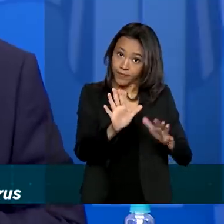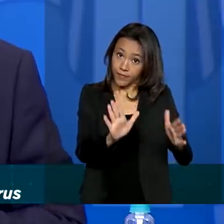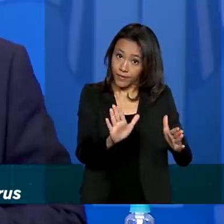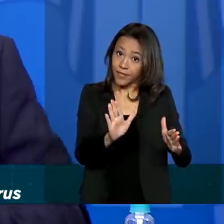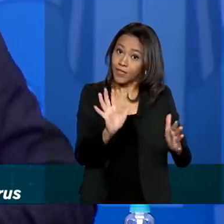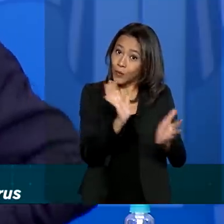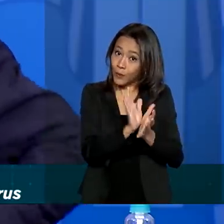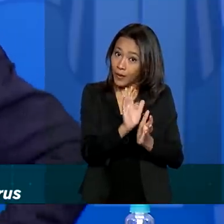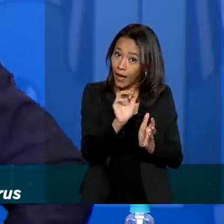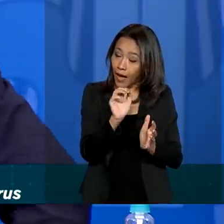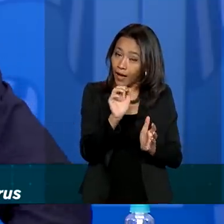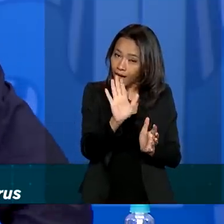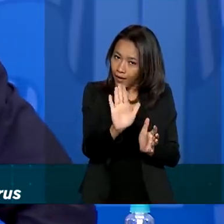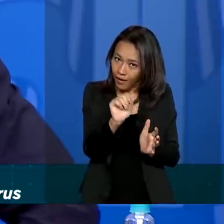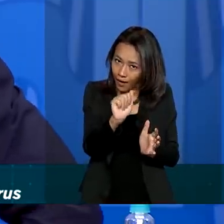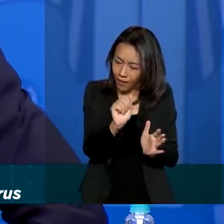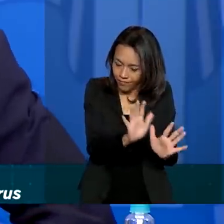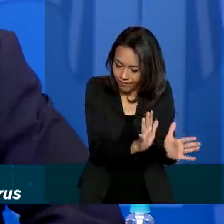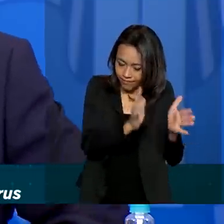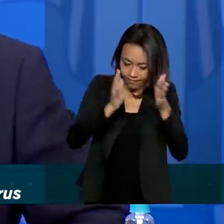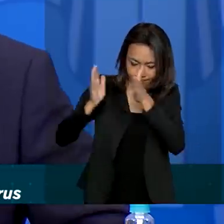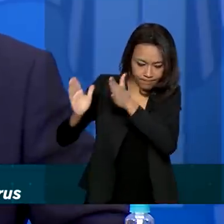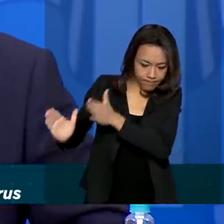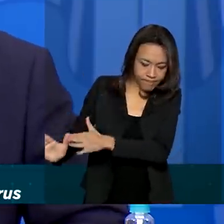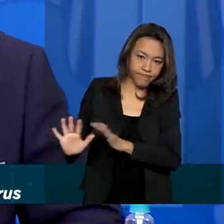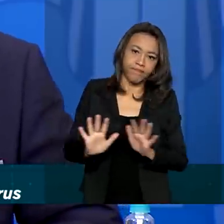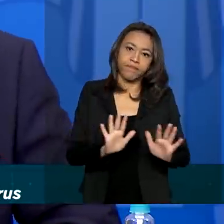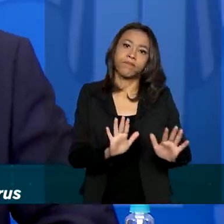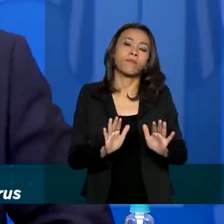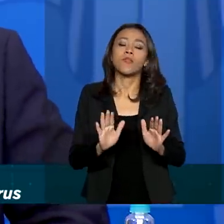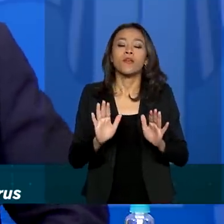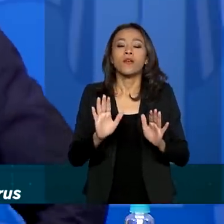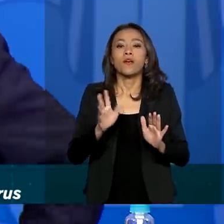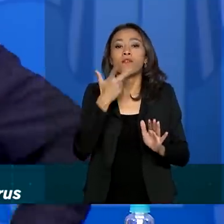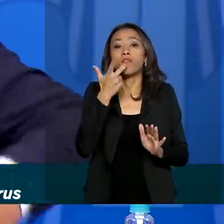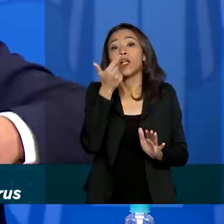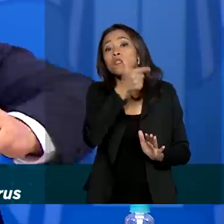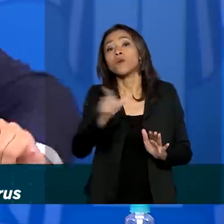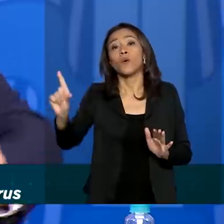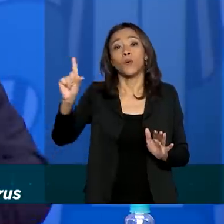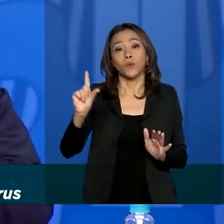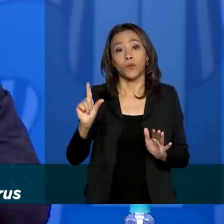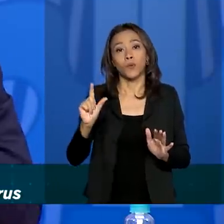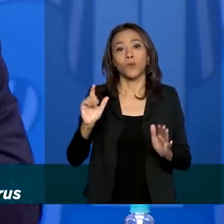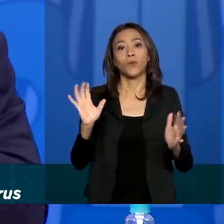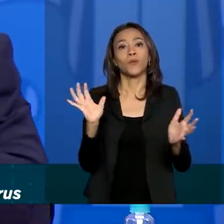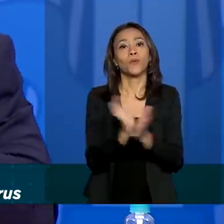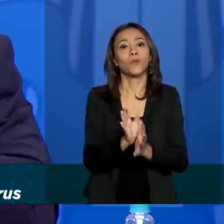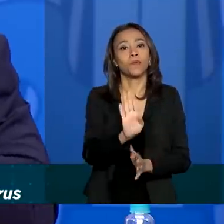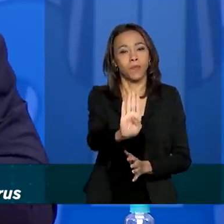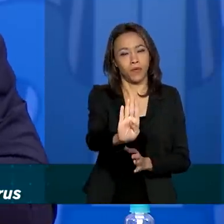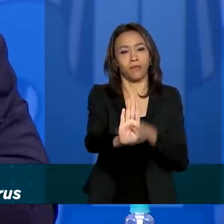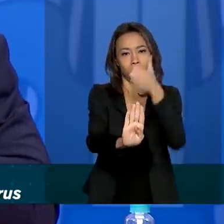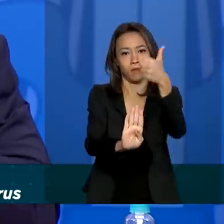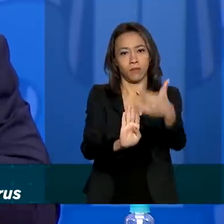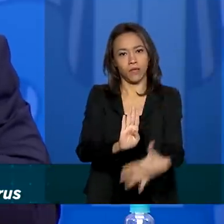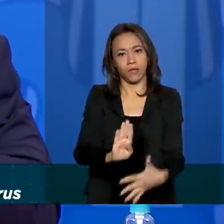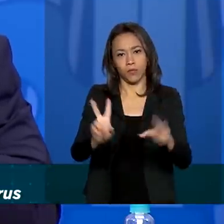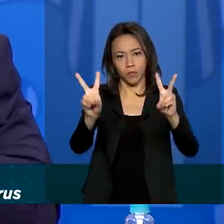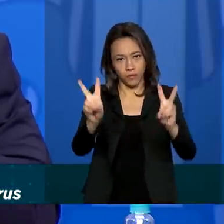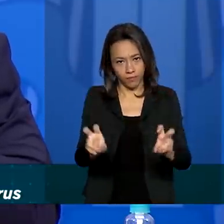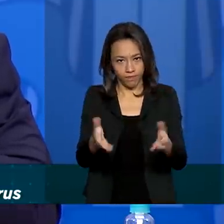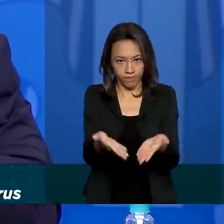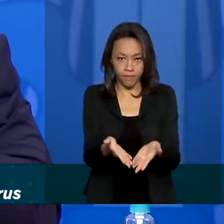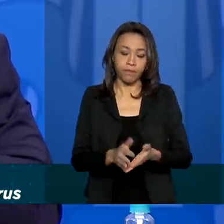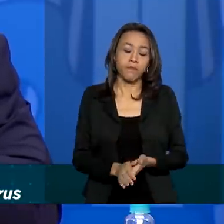A, vamos dizer aqui. Agora, acho que não tem na parte de apresentação disso, deixa eu falar o item B dessas questões. O item